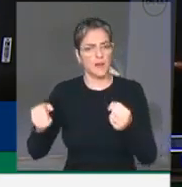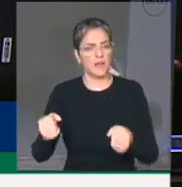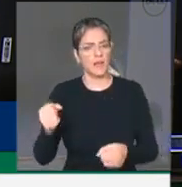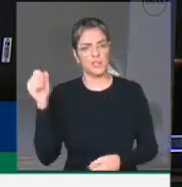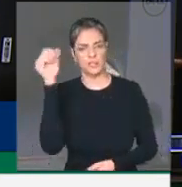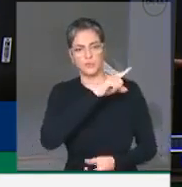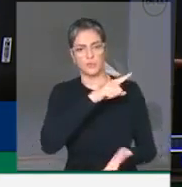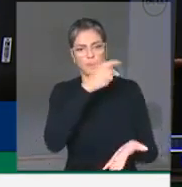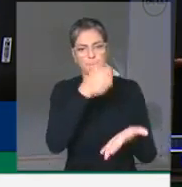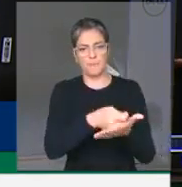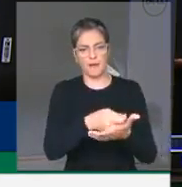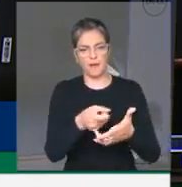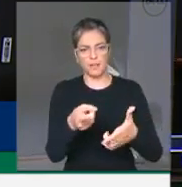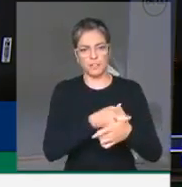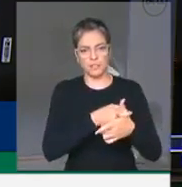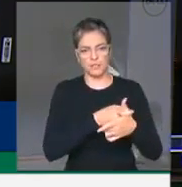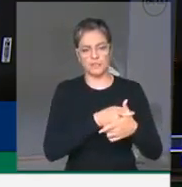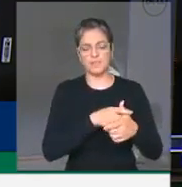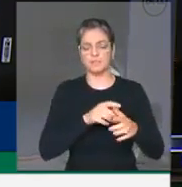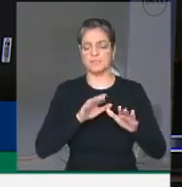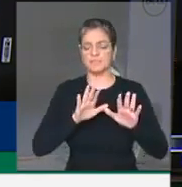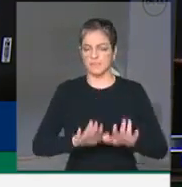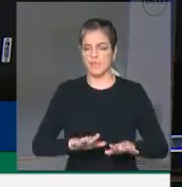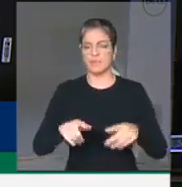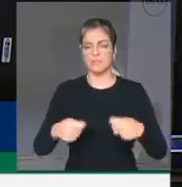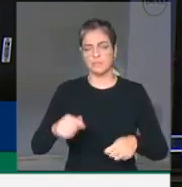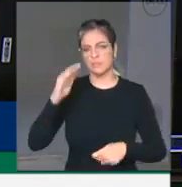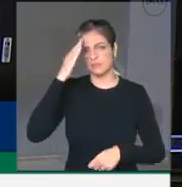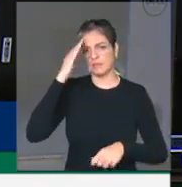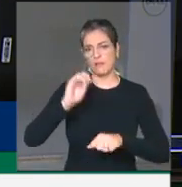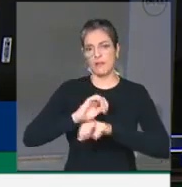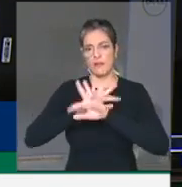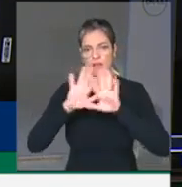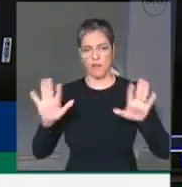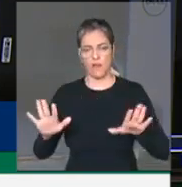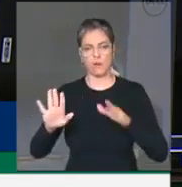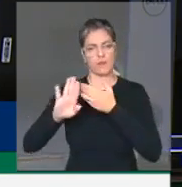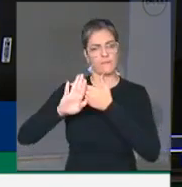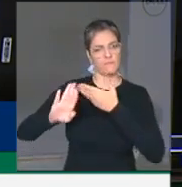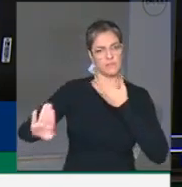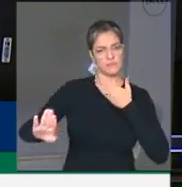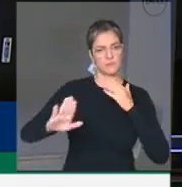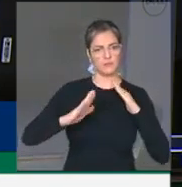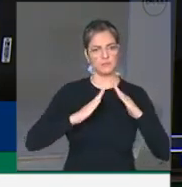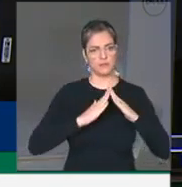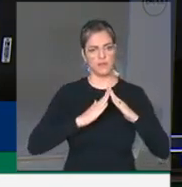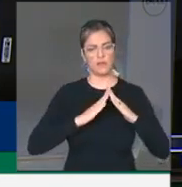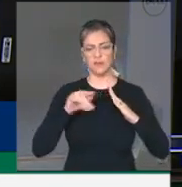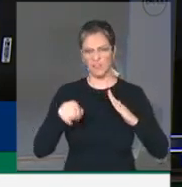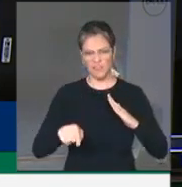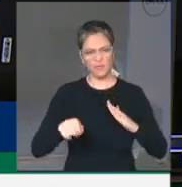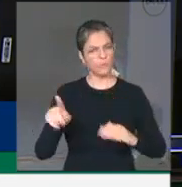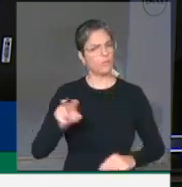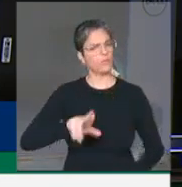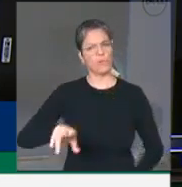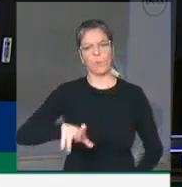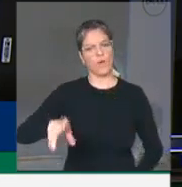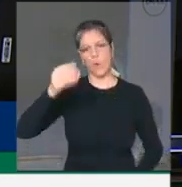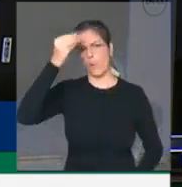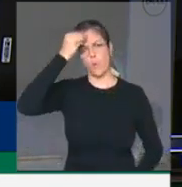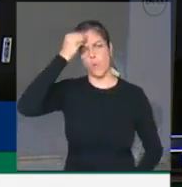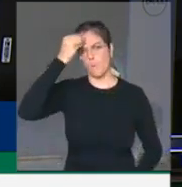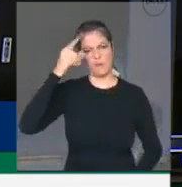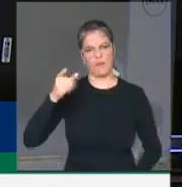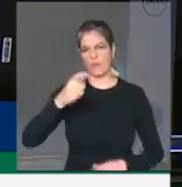Mas é preciso ter claro, a quarentena, o isolamento social, não são culpados por derrubar a